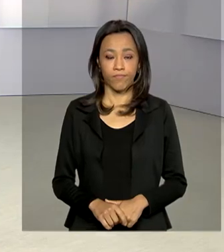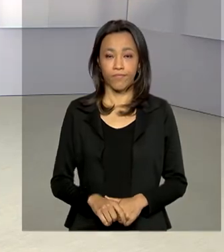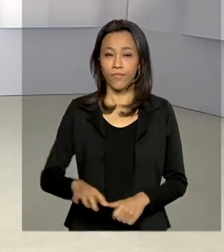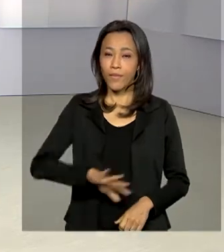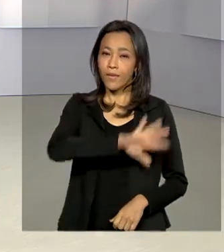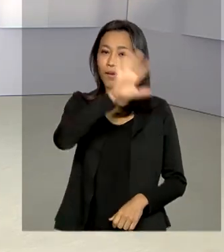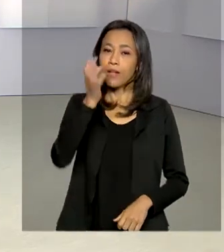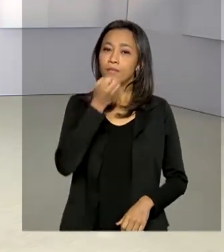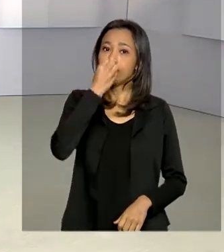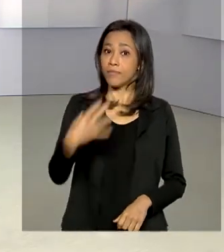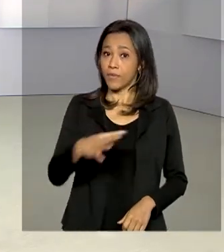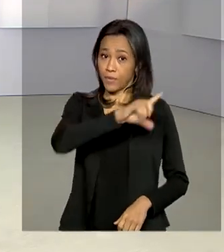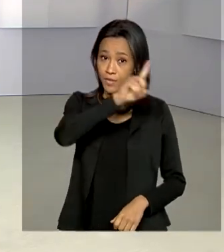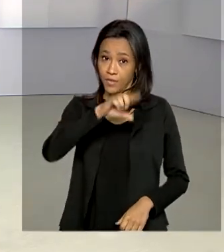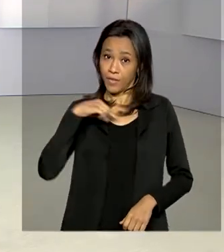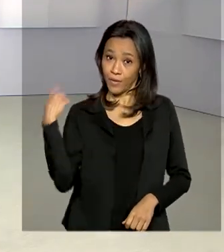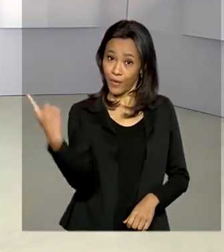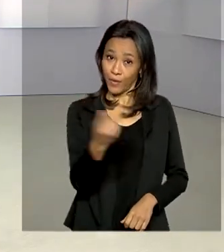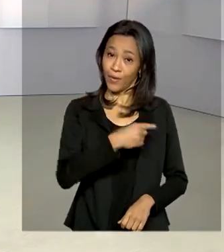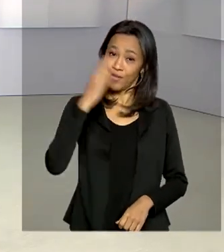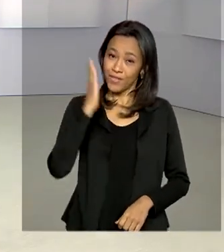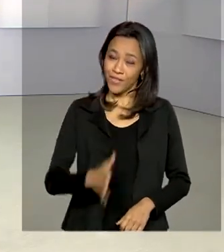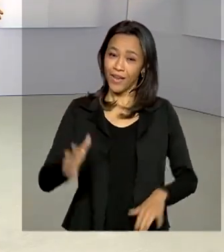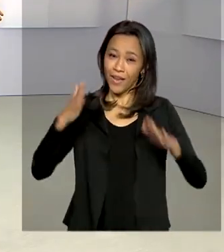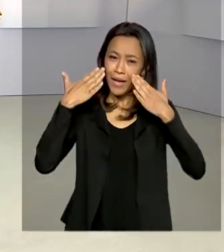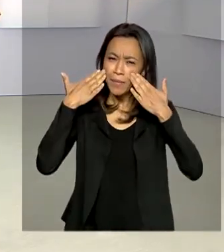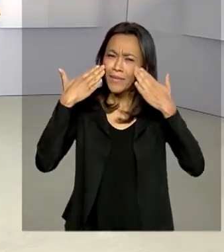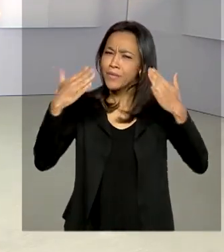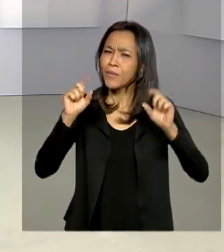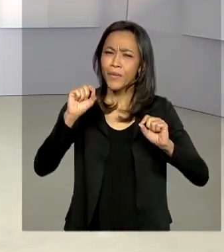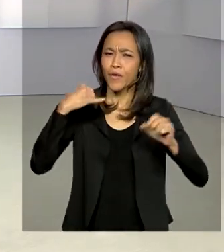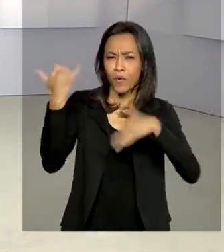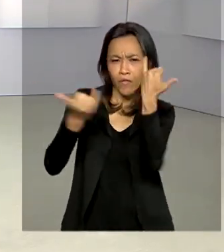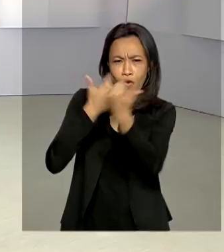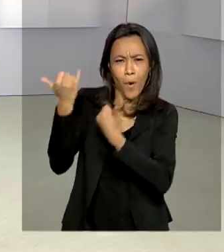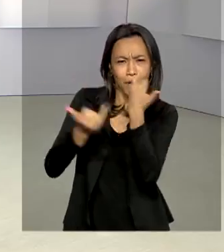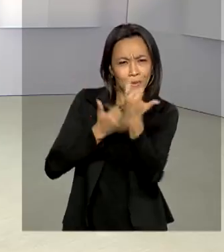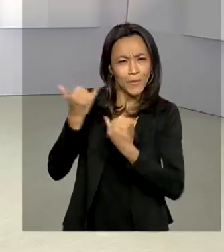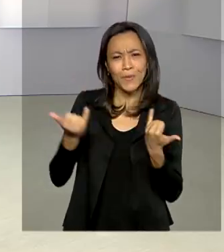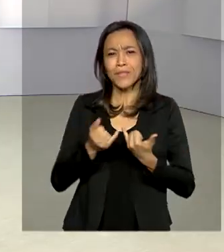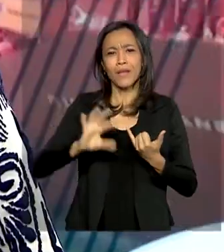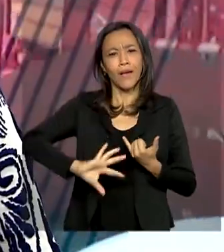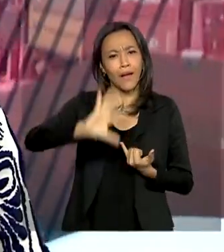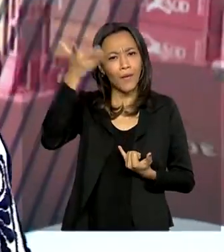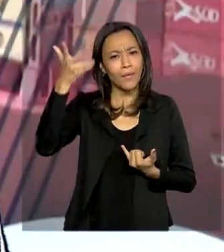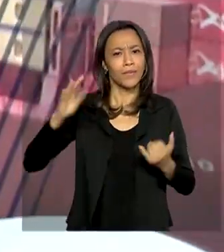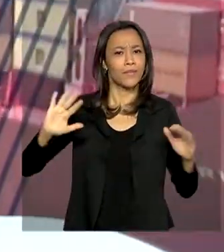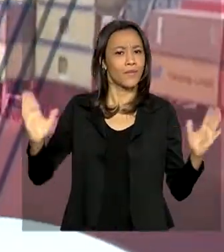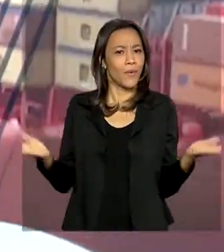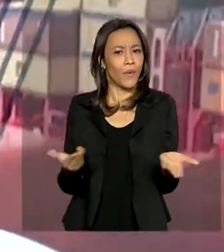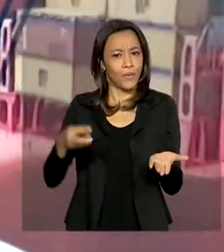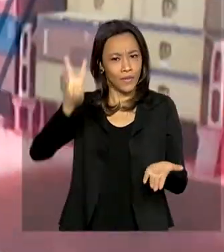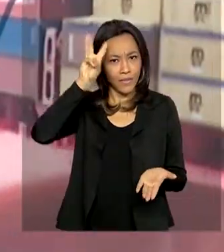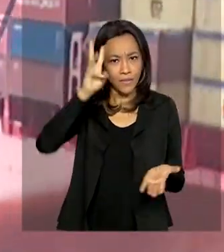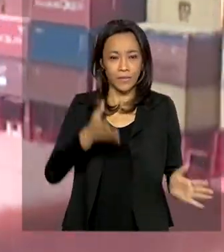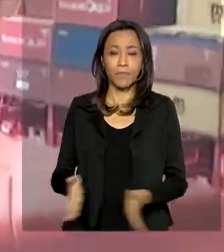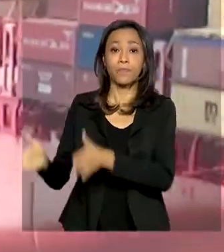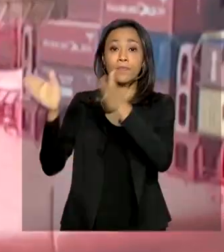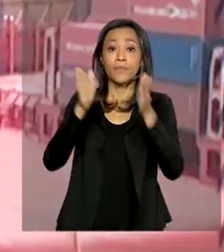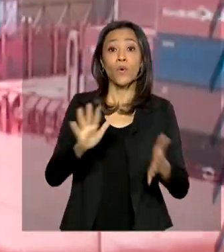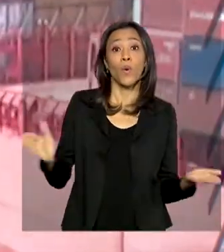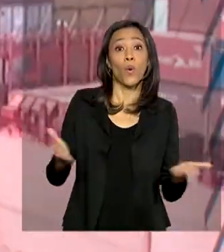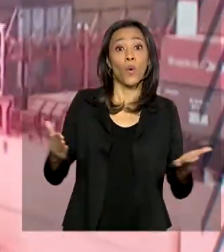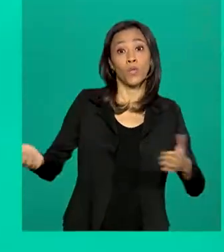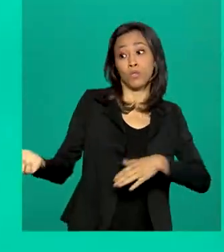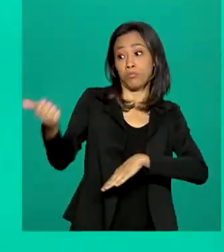Olá, bom dia. O governo agora já está no ar com as notícias que movimentam esta terça-feira. Tomou posse hoje o